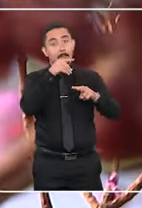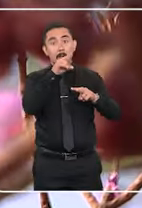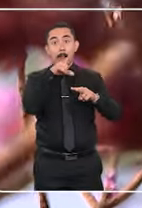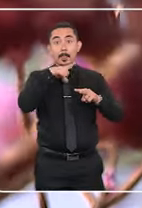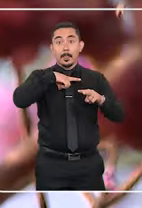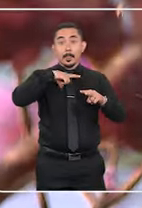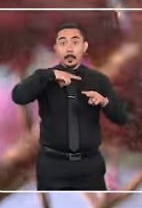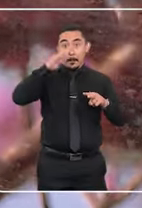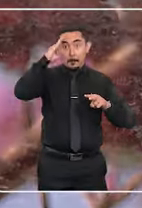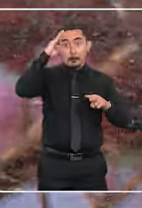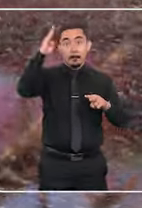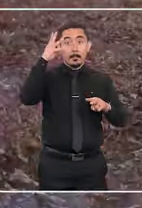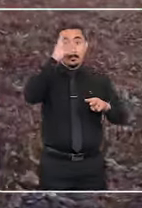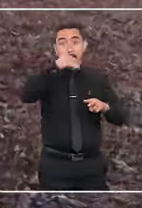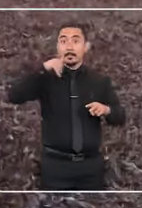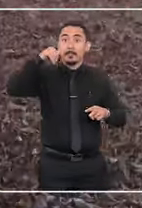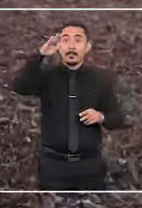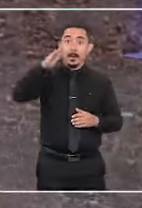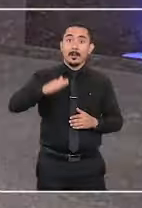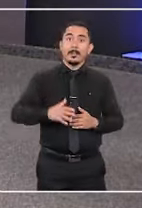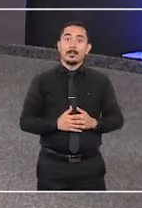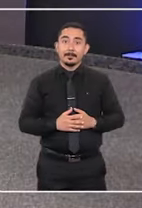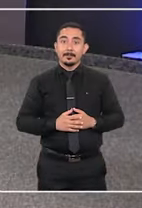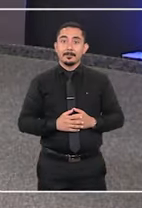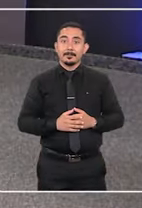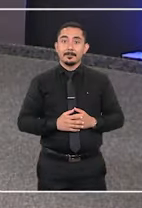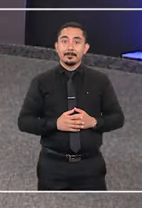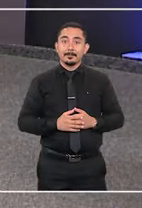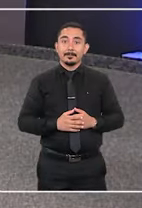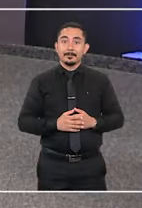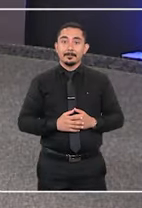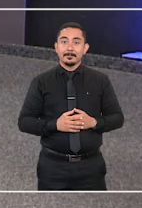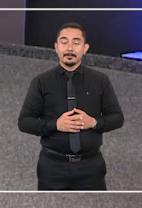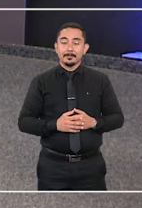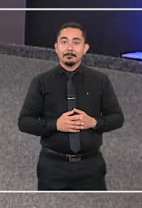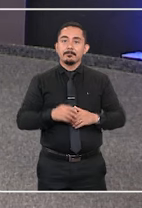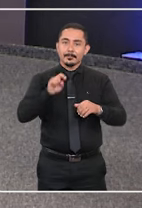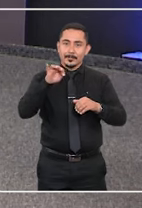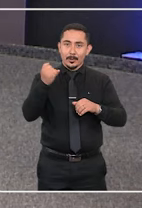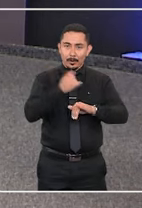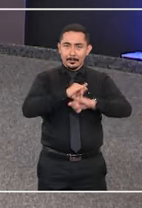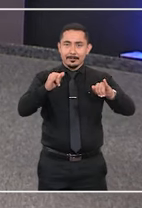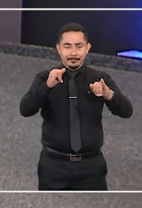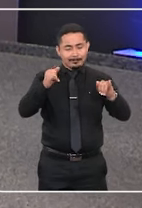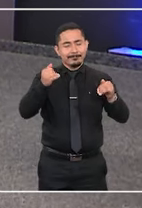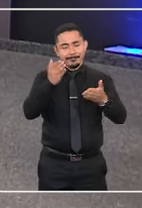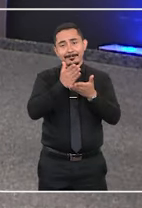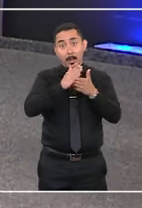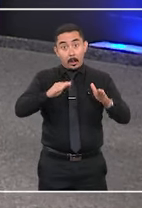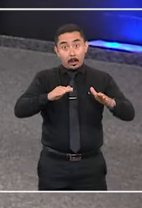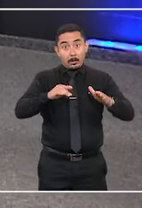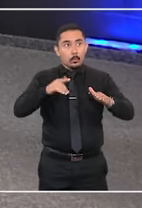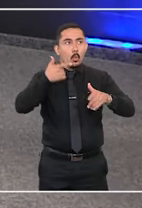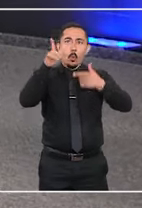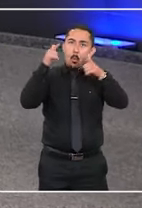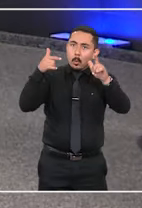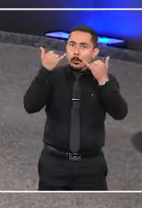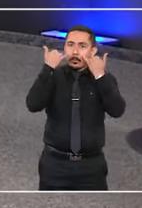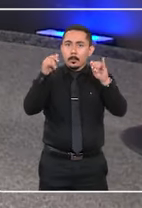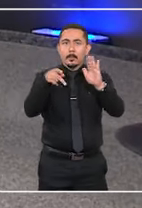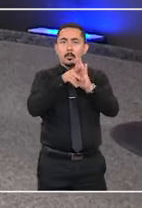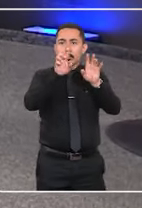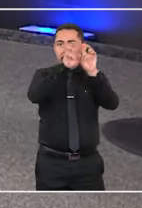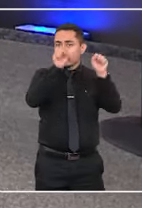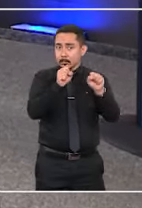entre as mais belas do mundo. E o STJ Notícias vai ficando por aqui. Outras informações do Tribunal